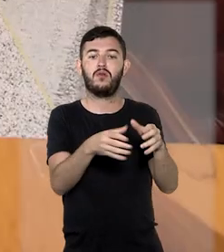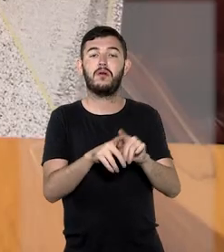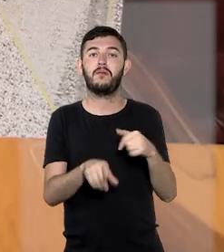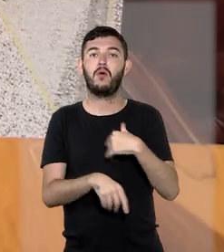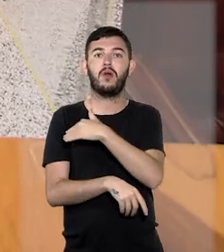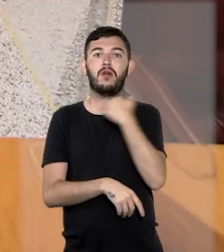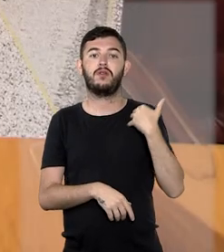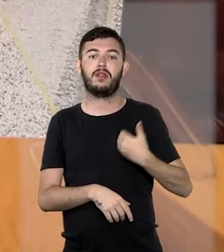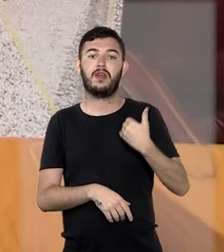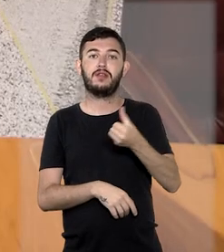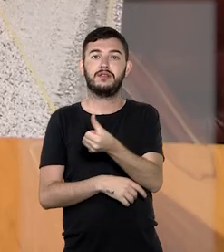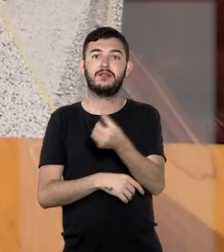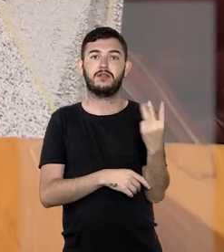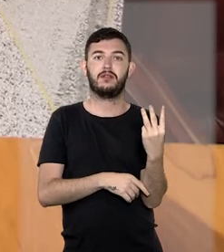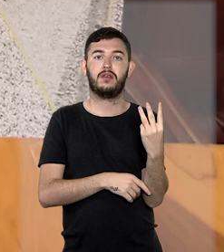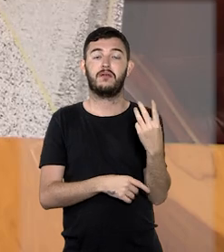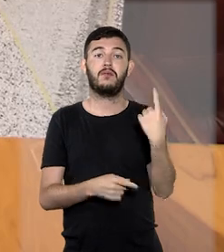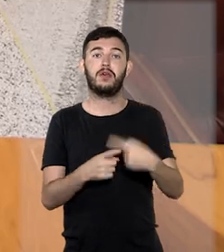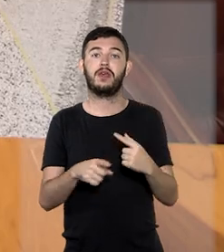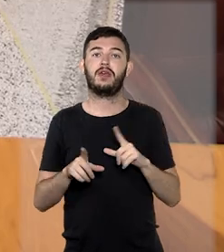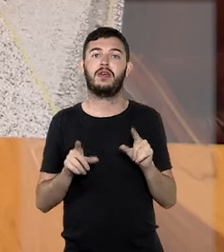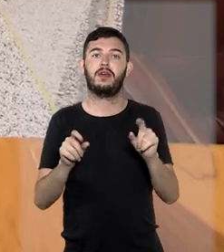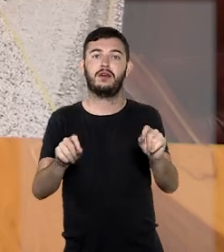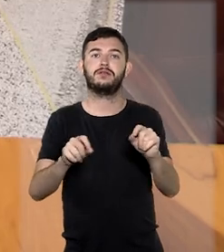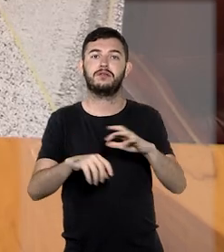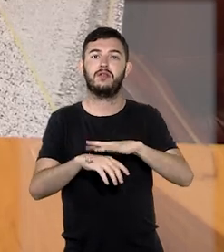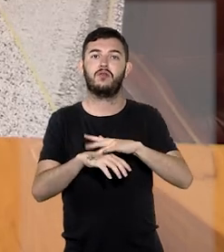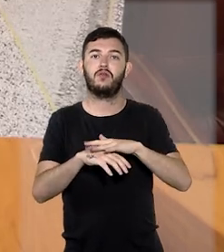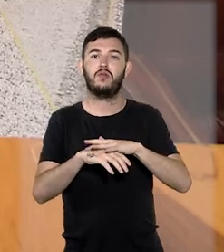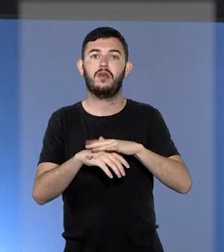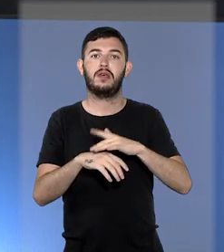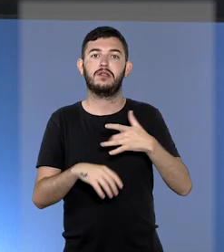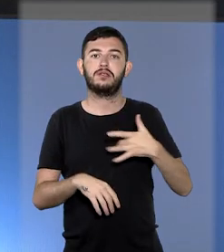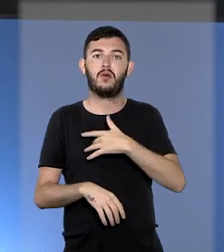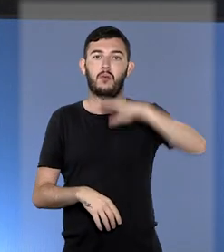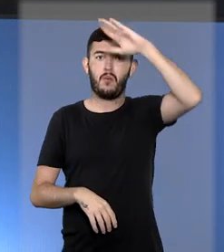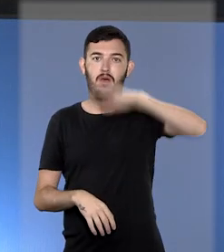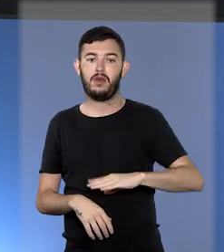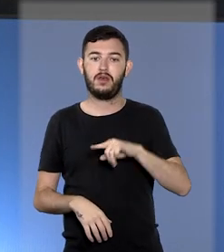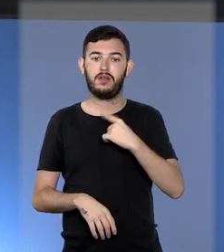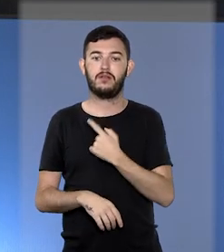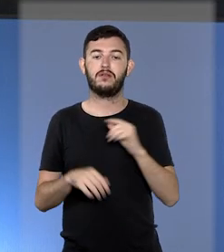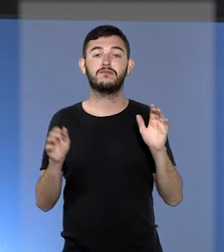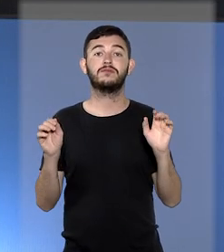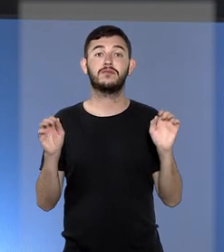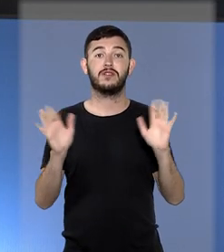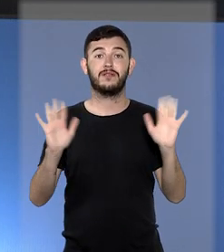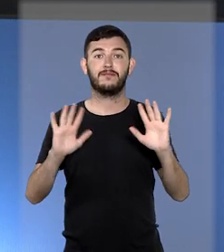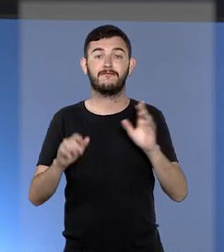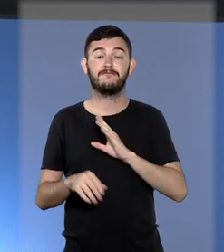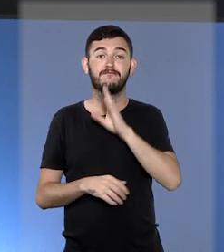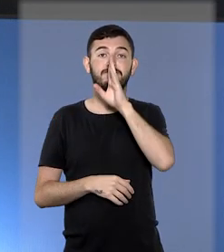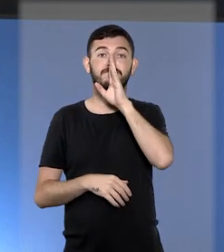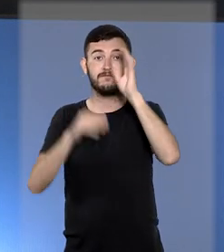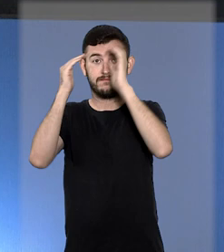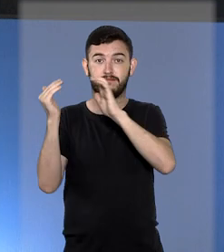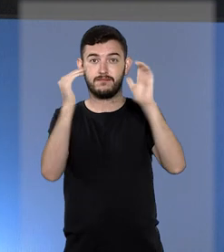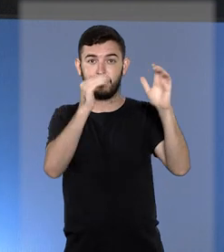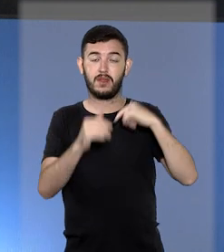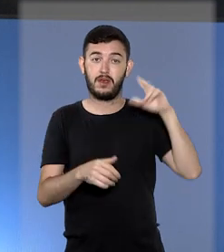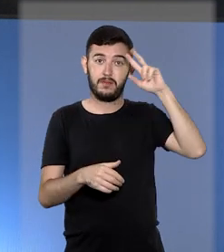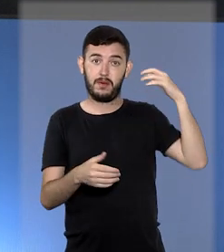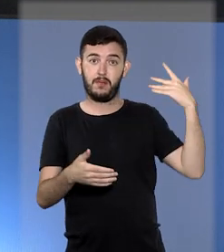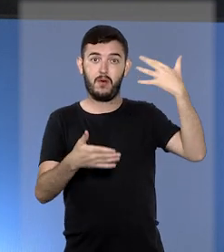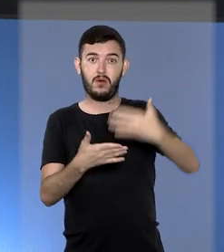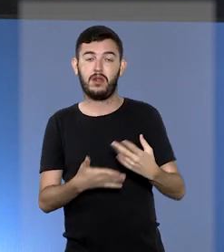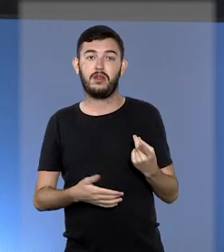ministro morreu aos 63 anos devido às complicações de um câncer. E a gente se despede em silêncio, em